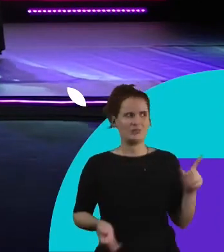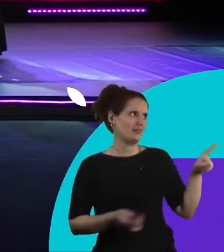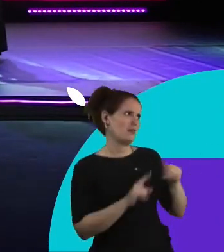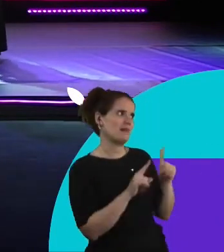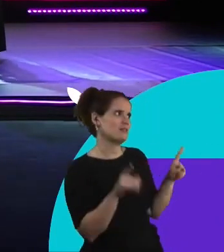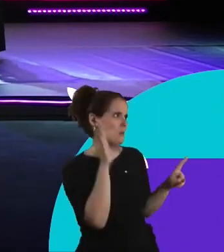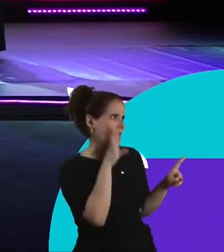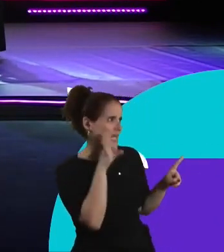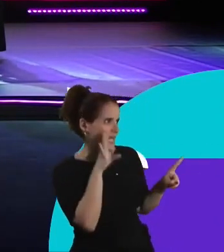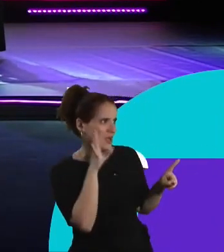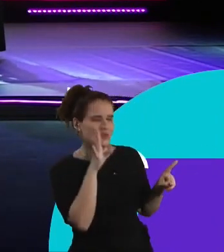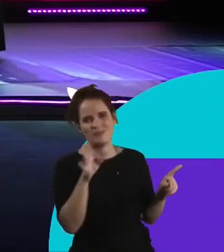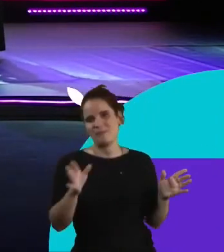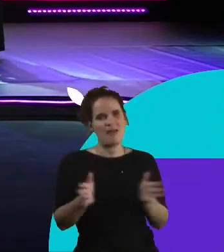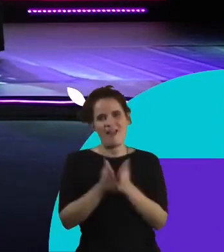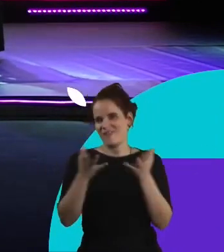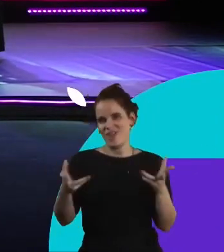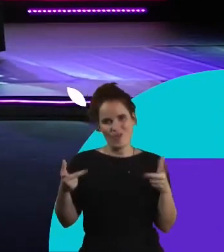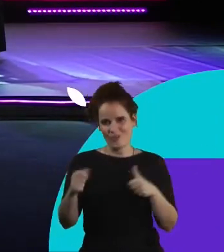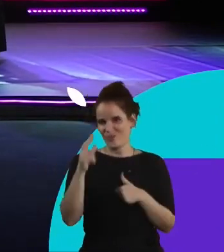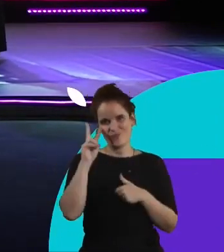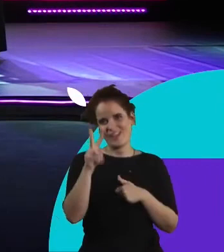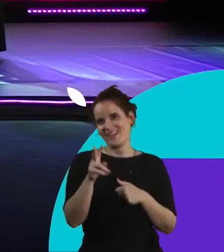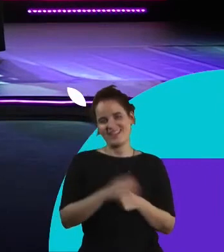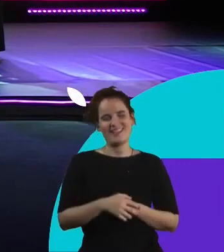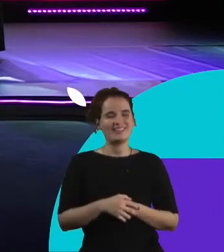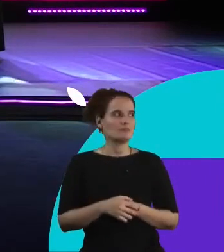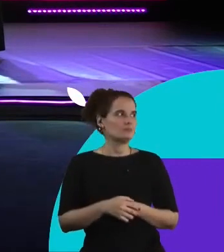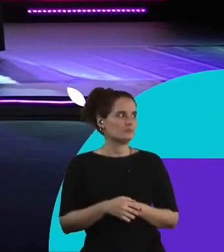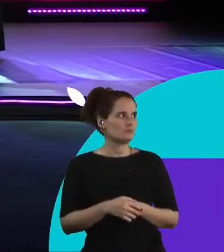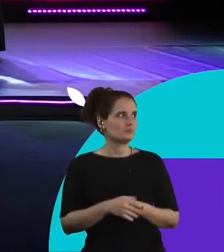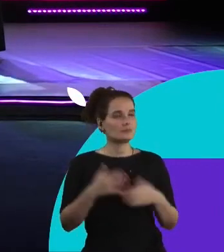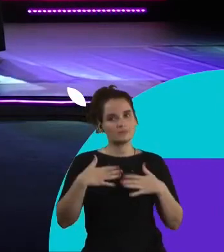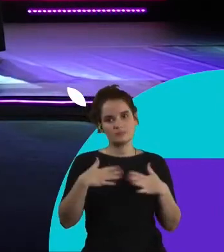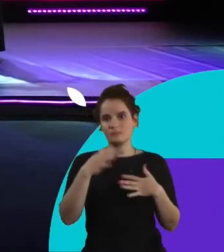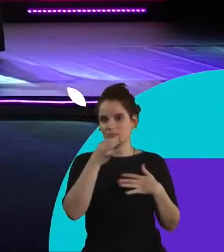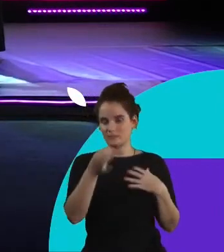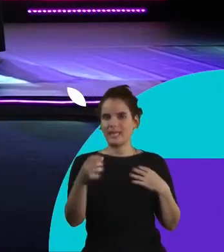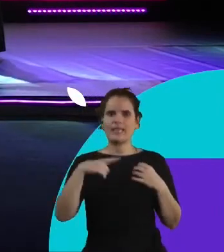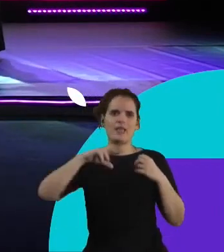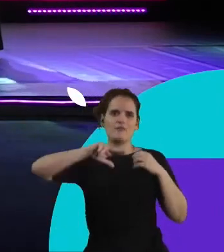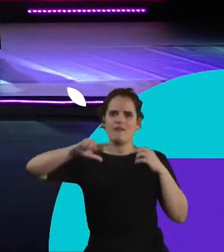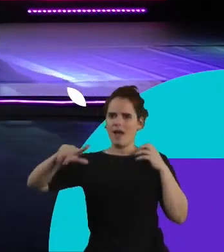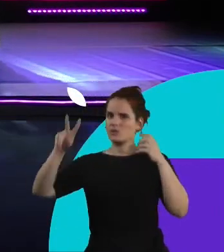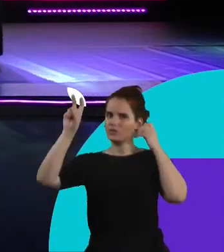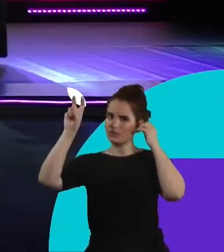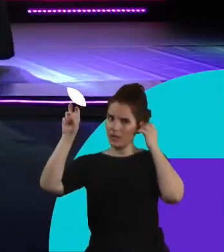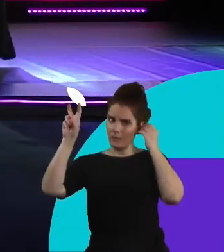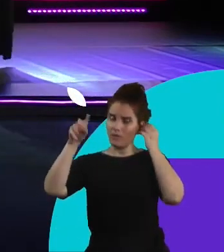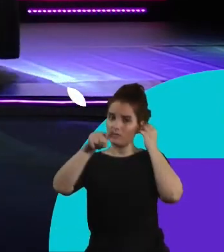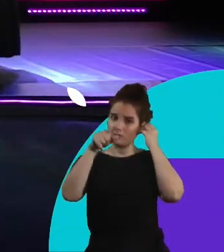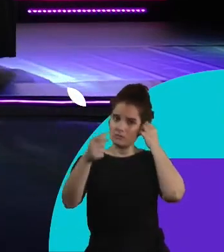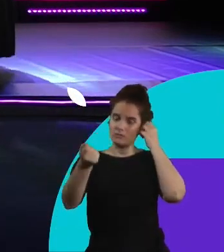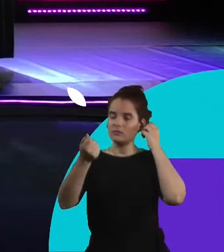incrível foi maravilhoso tá ouvindo vocês tá então pra mim assim entre vários temas que vocês trouxeram eu quero